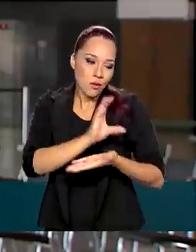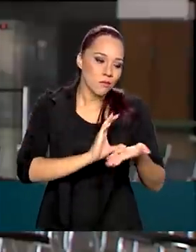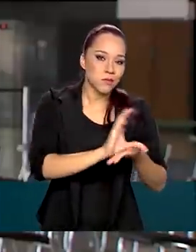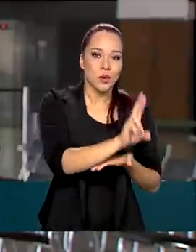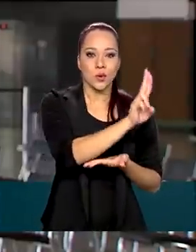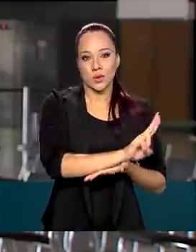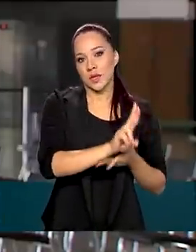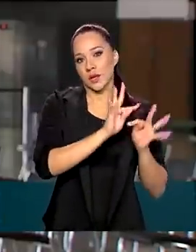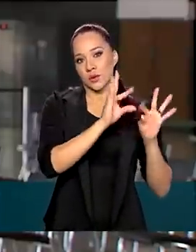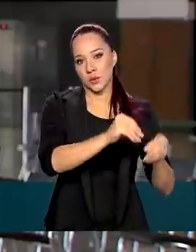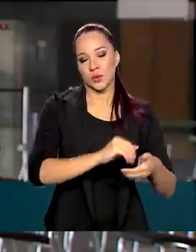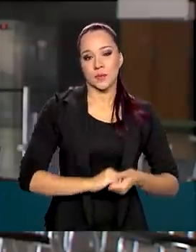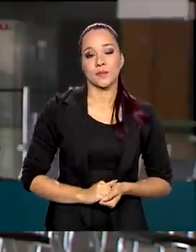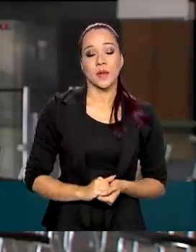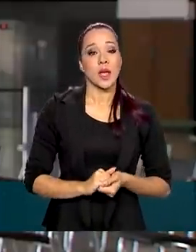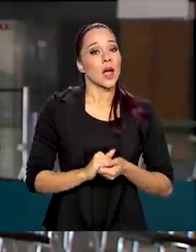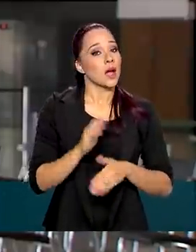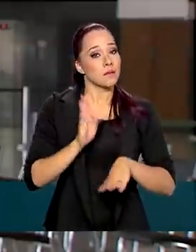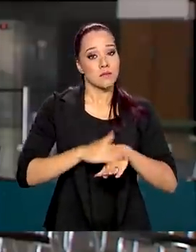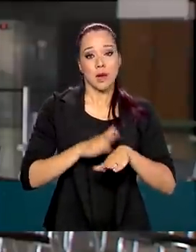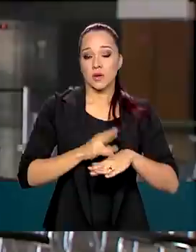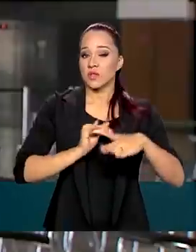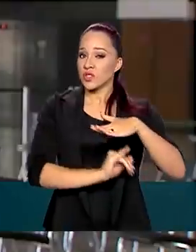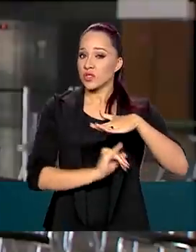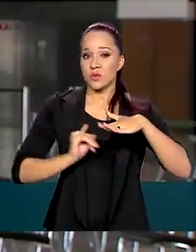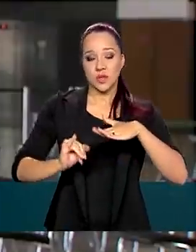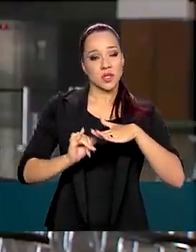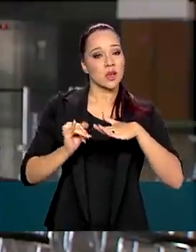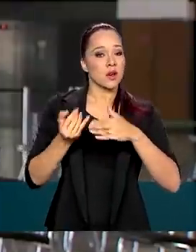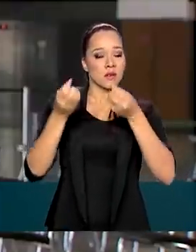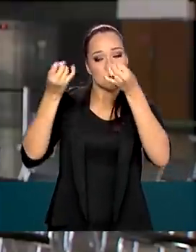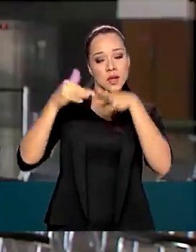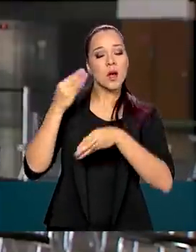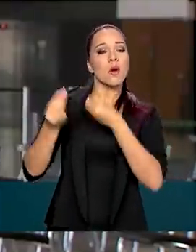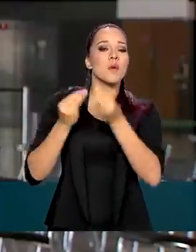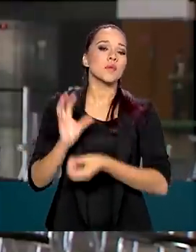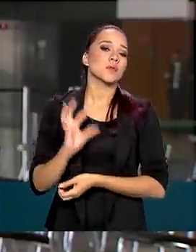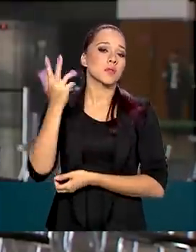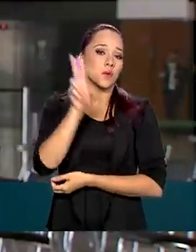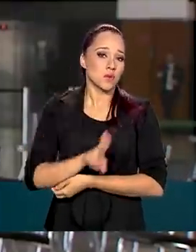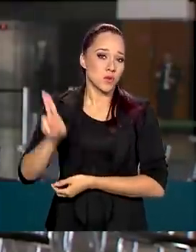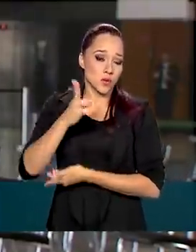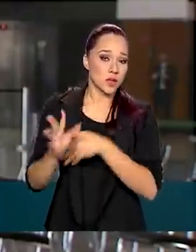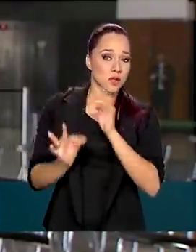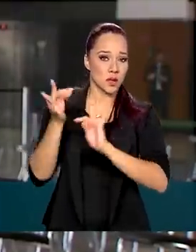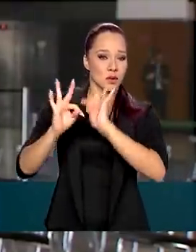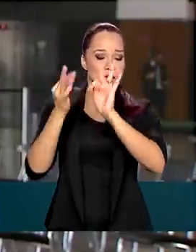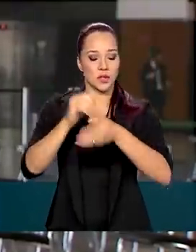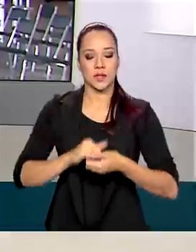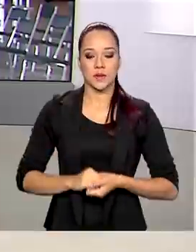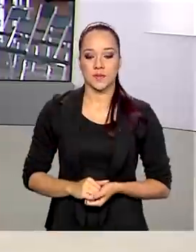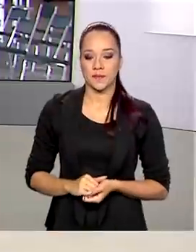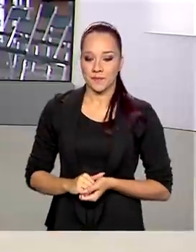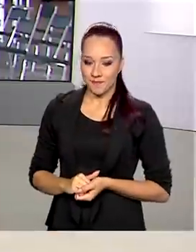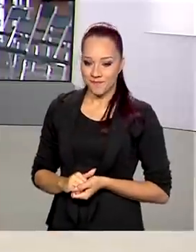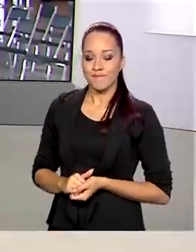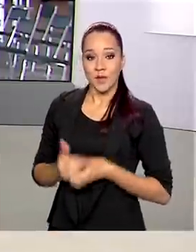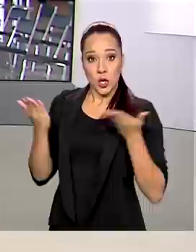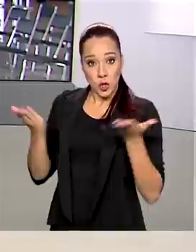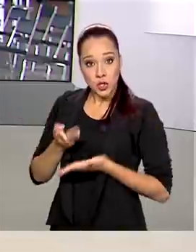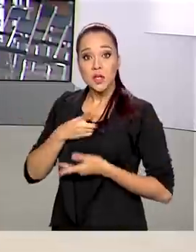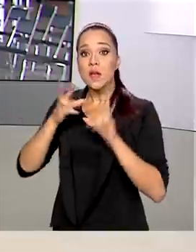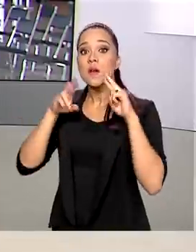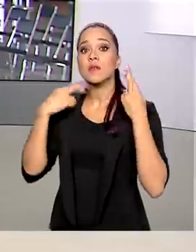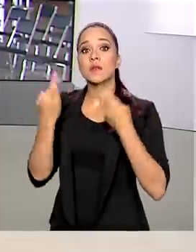integralmente. E caberá às instituições de ensino definir as situações de uso dessas tecnologias. Renata. Glauco, e hoje tem